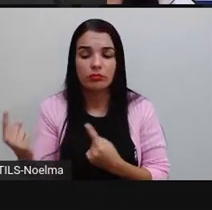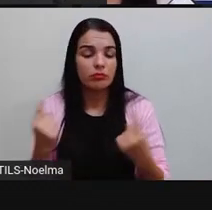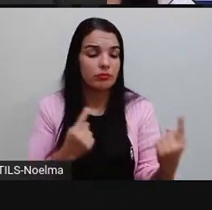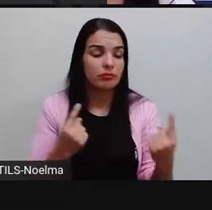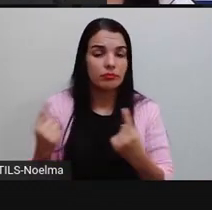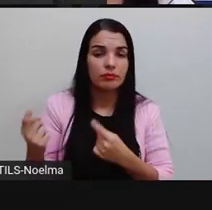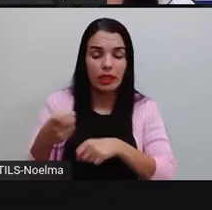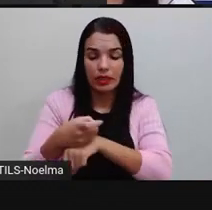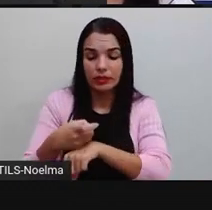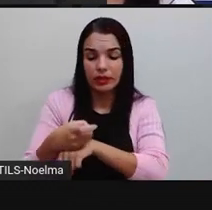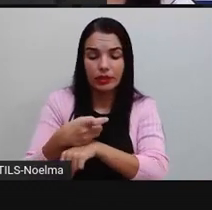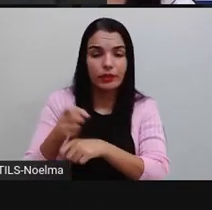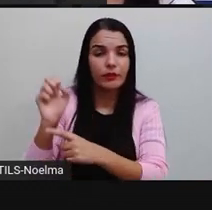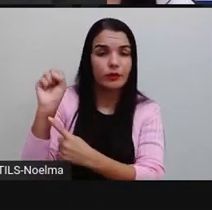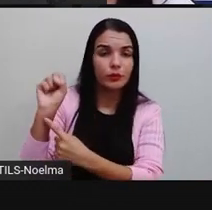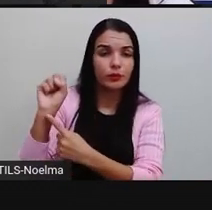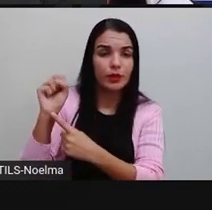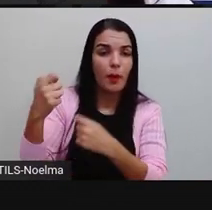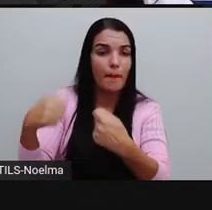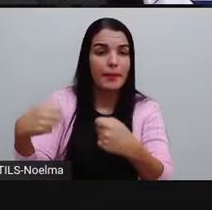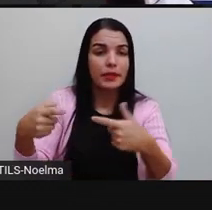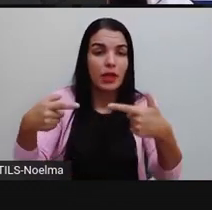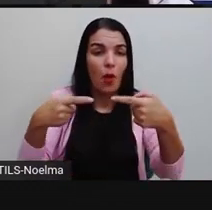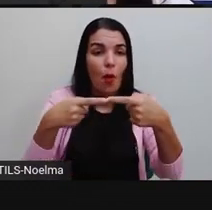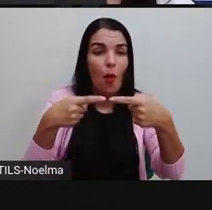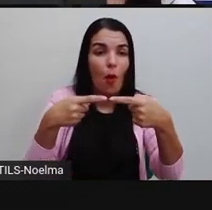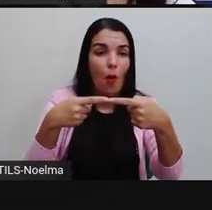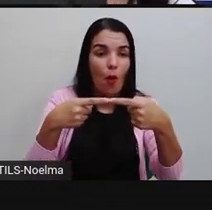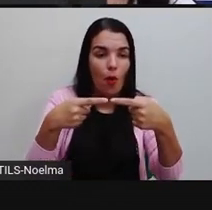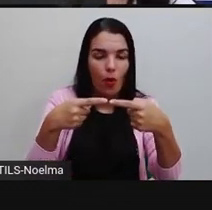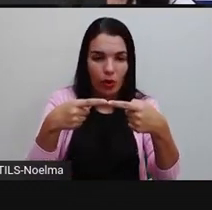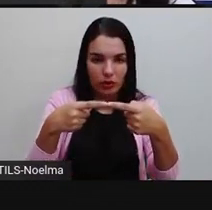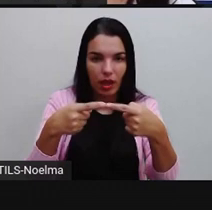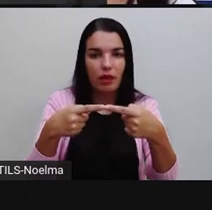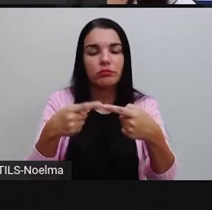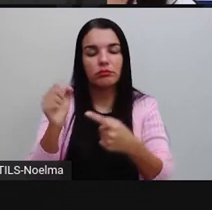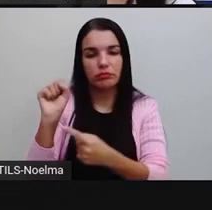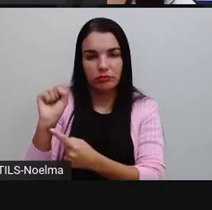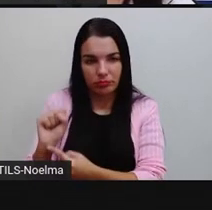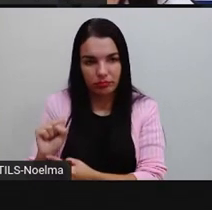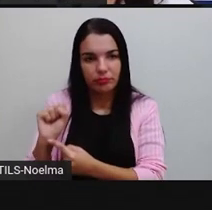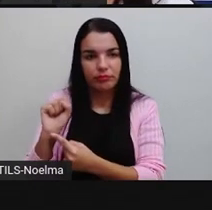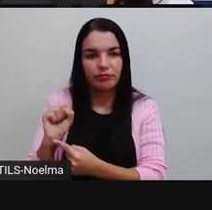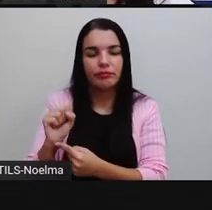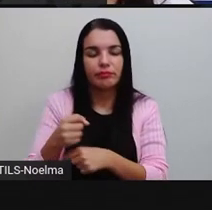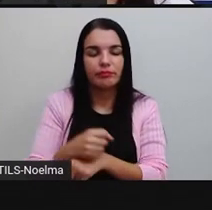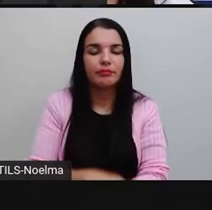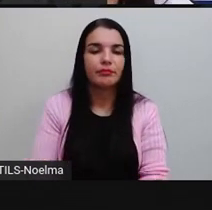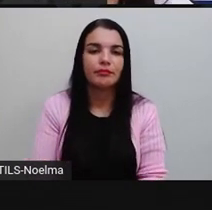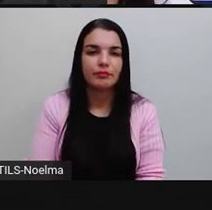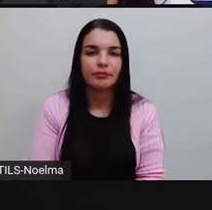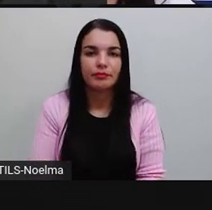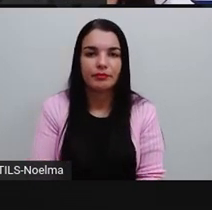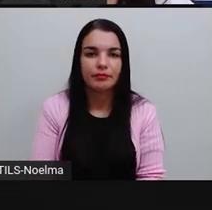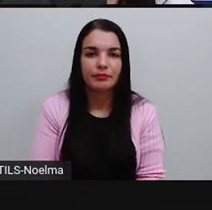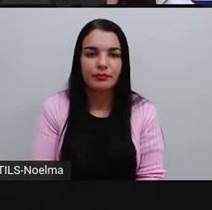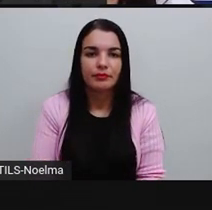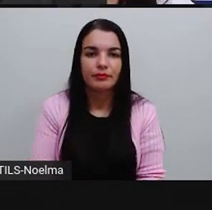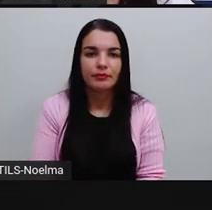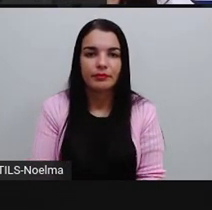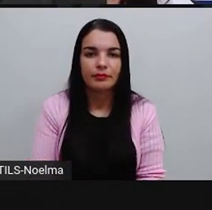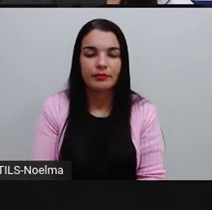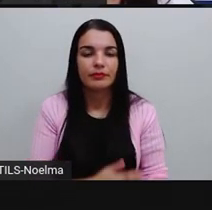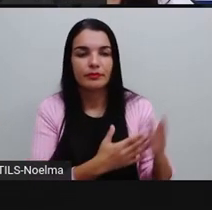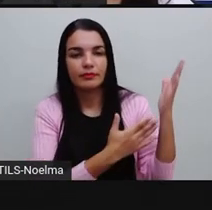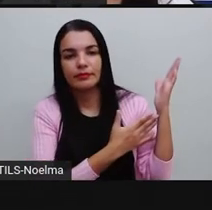quanto o adjetivo que devem combinar aí, né? Nesse caso, o adjetivo deve combinar com o substantivo. E quanto